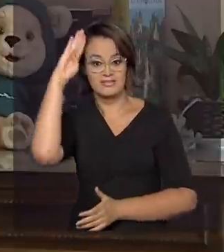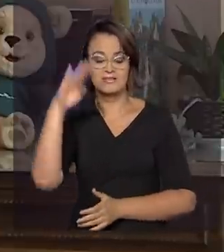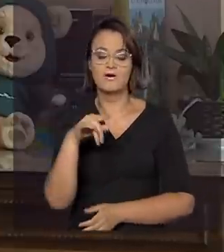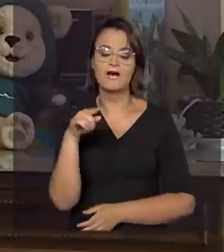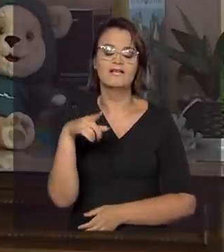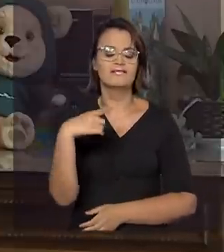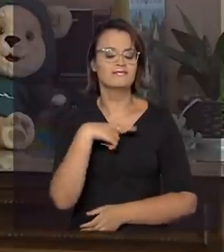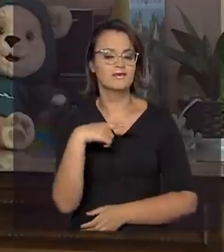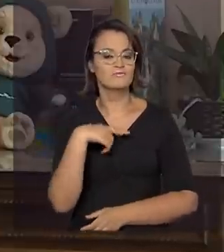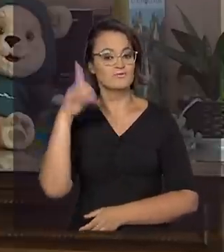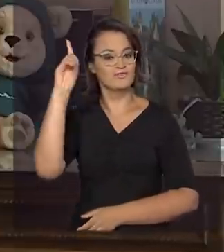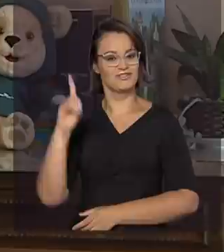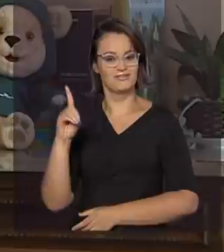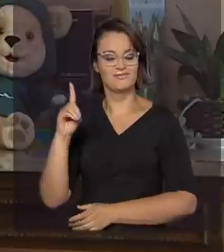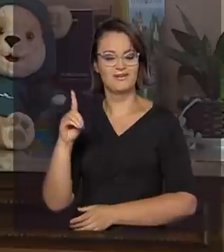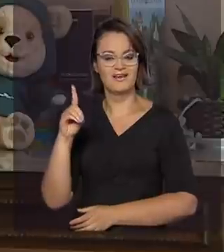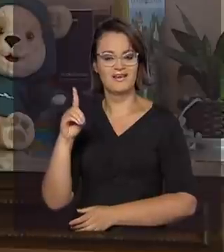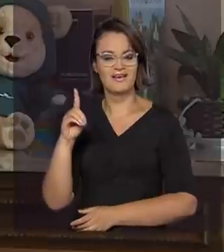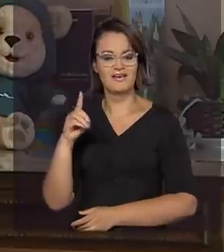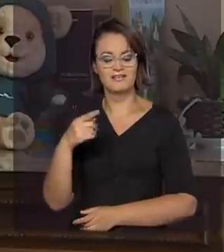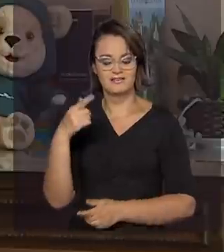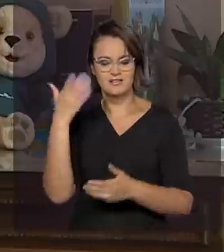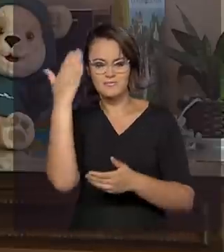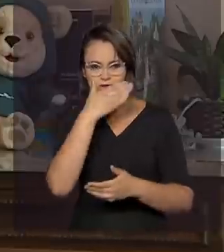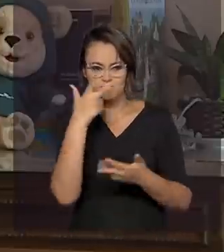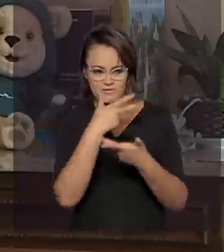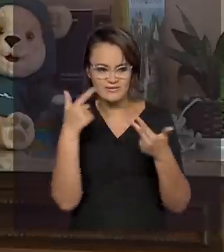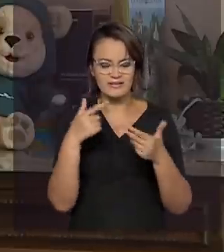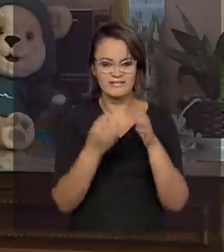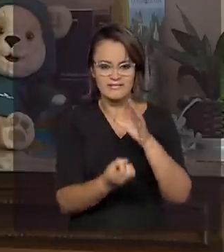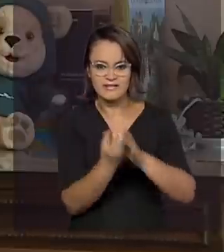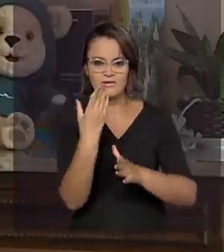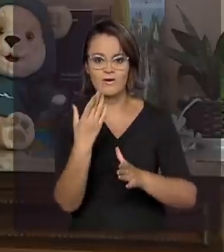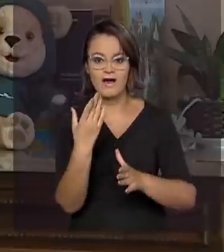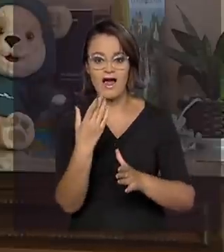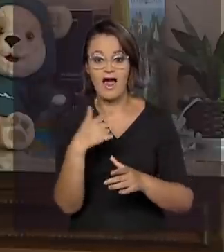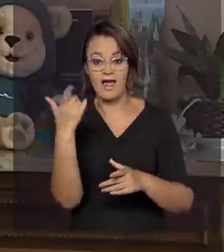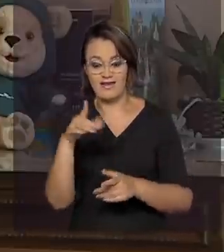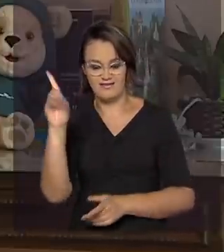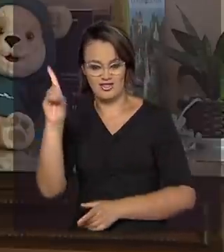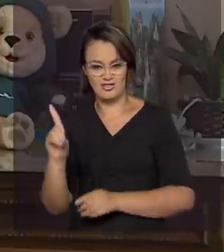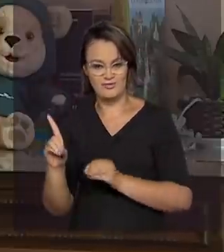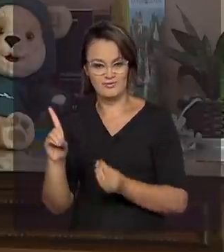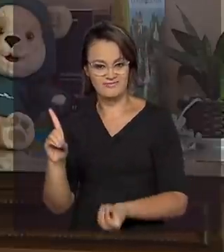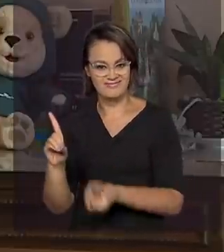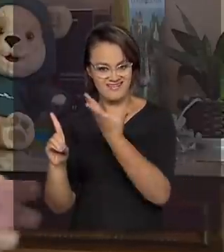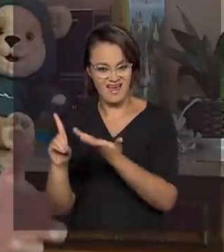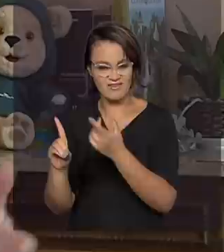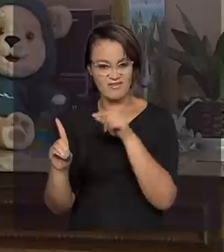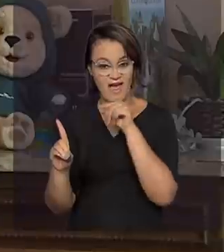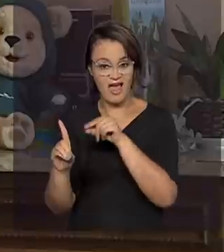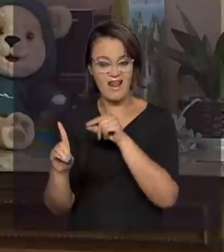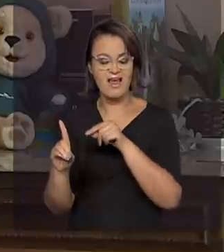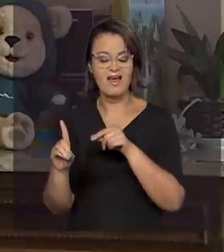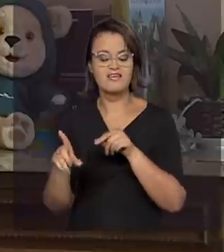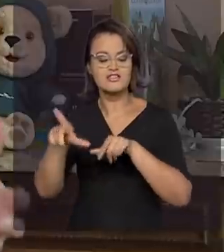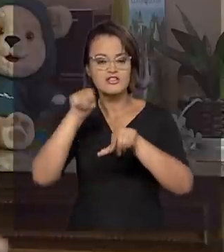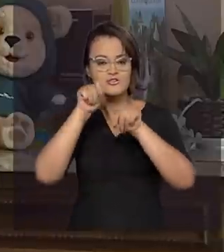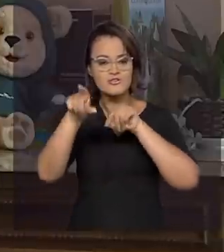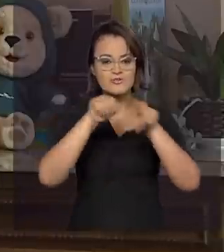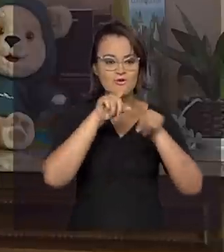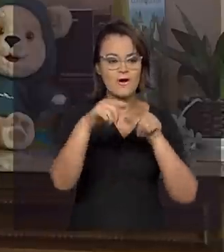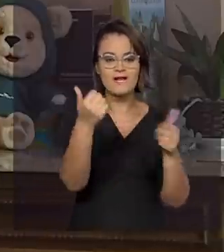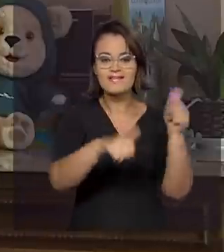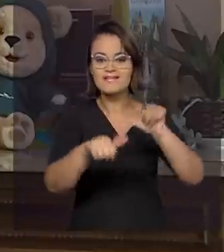aqui uma diretoria de alfabetização baseada em evidências e, por meio dessa diretoria, então, nós selecionamos,